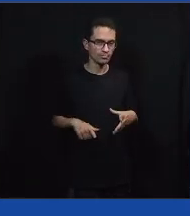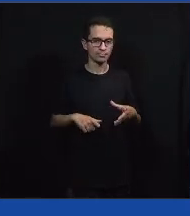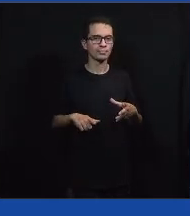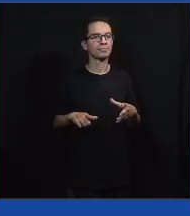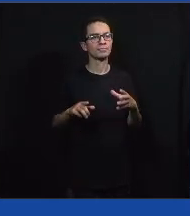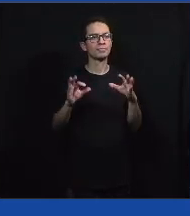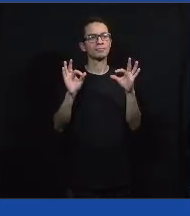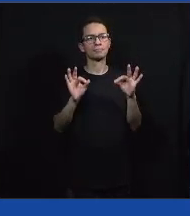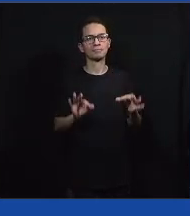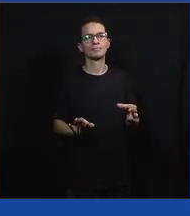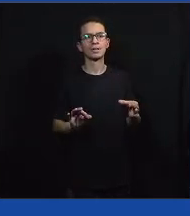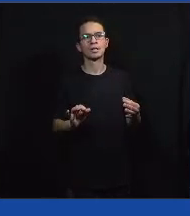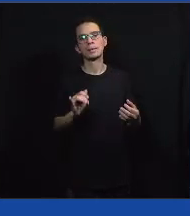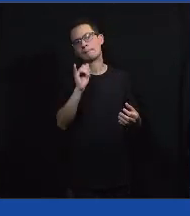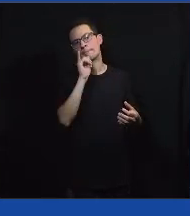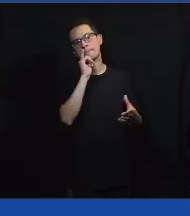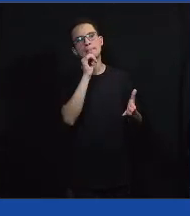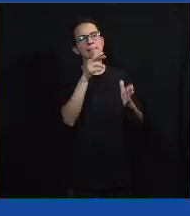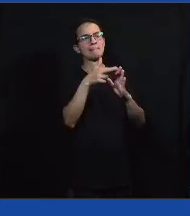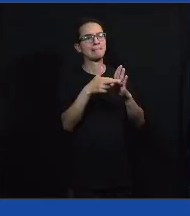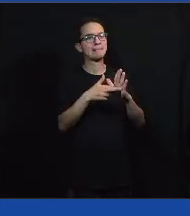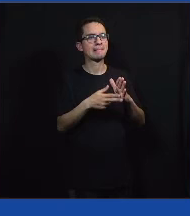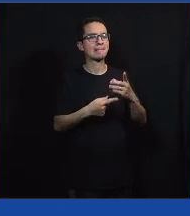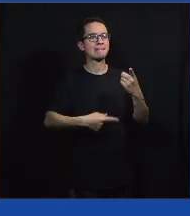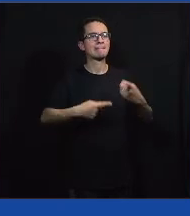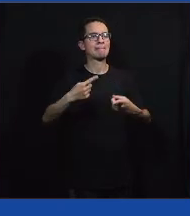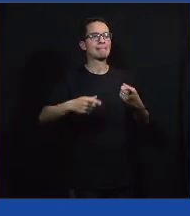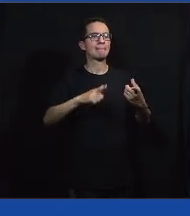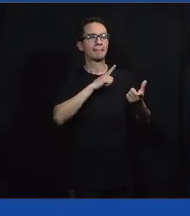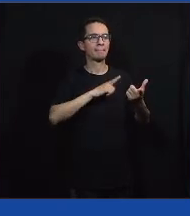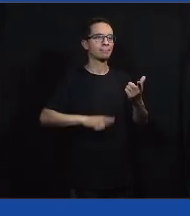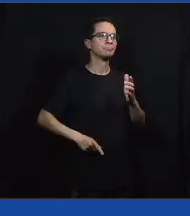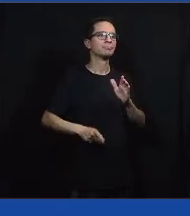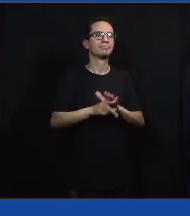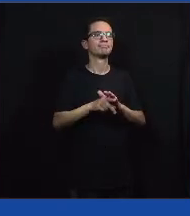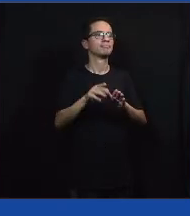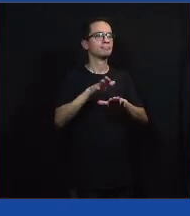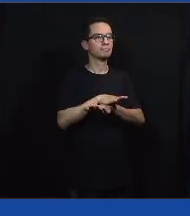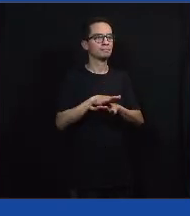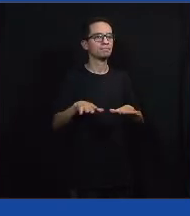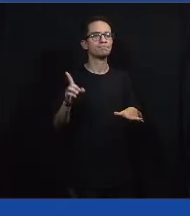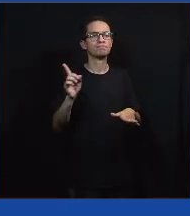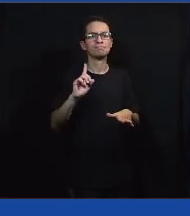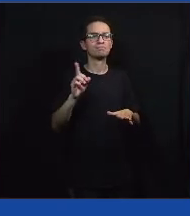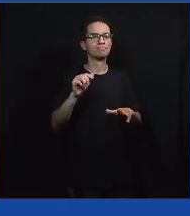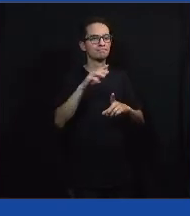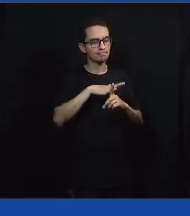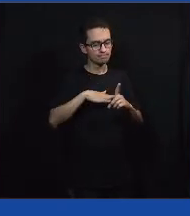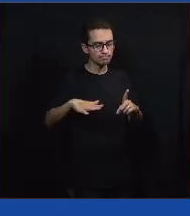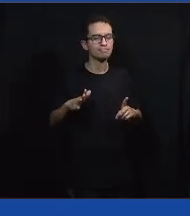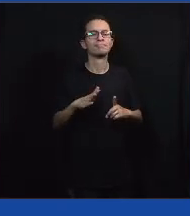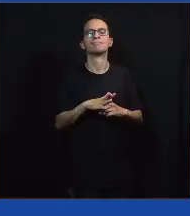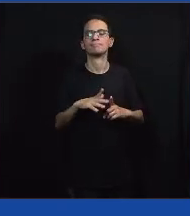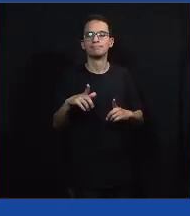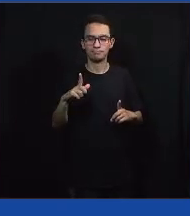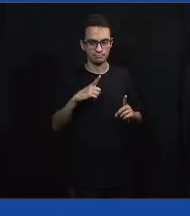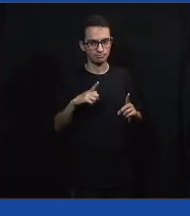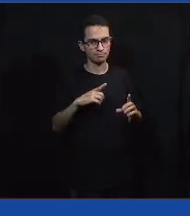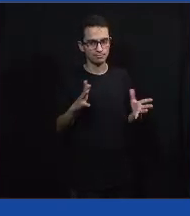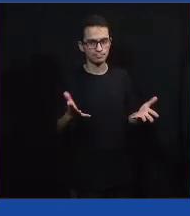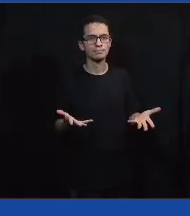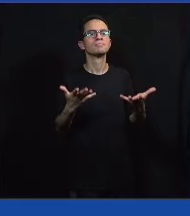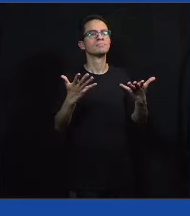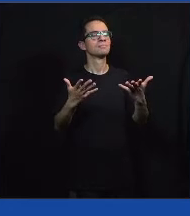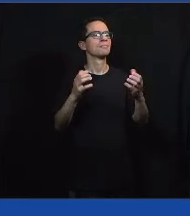não é aquela visão que políticas públicas só quem faz é o governo, mas que sim, sociedade pode fazer políticas públicas, movimentos civis